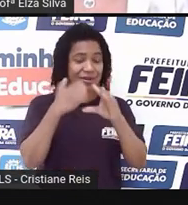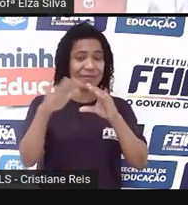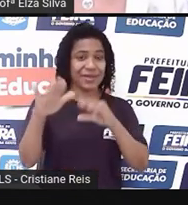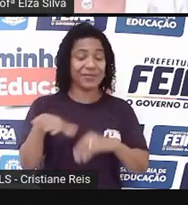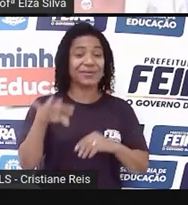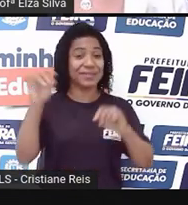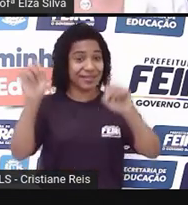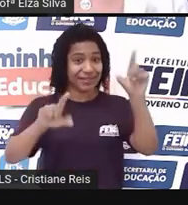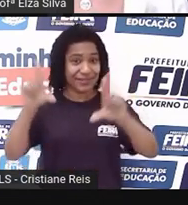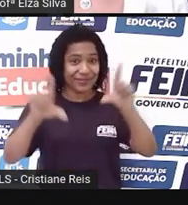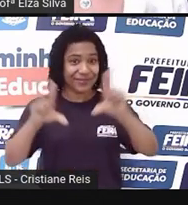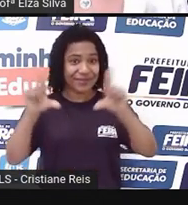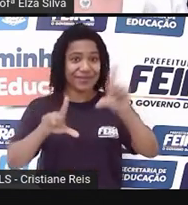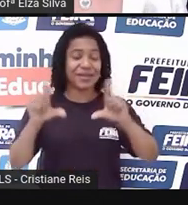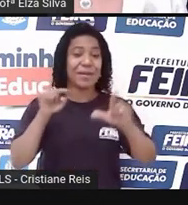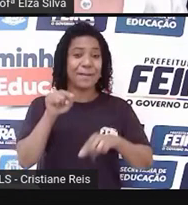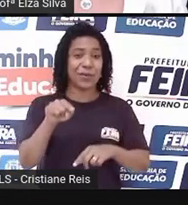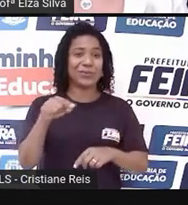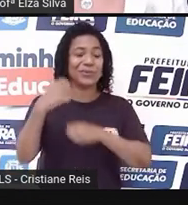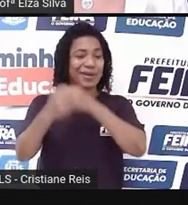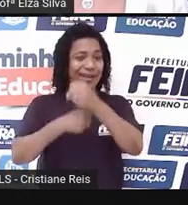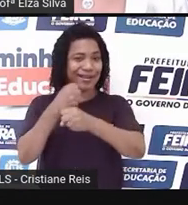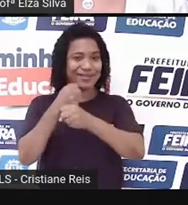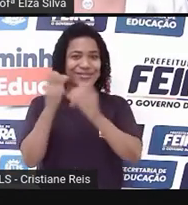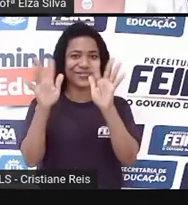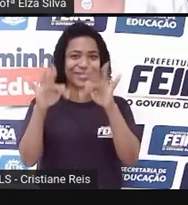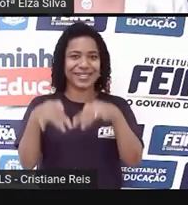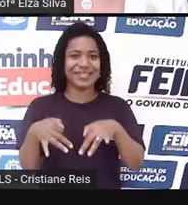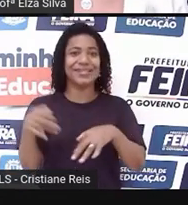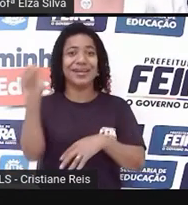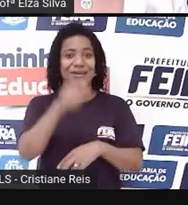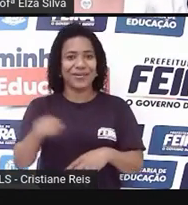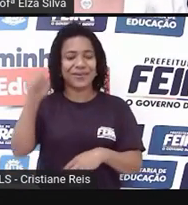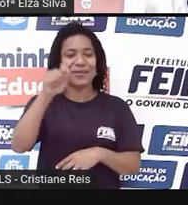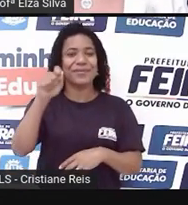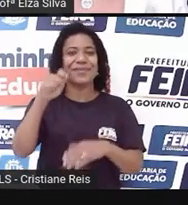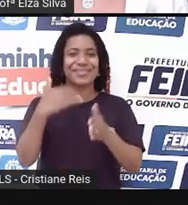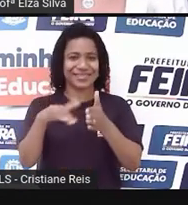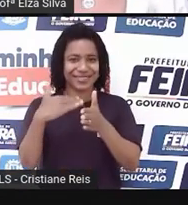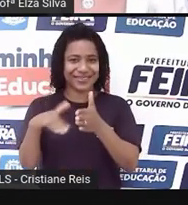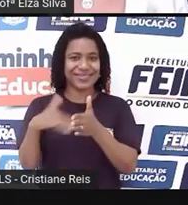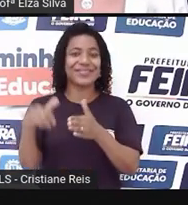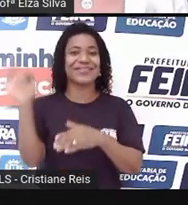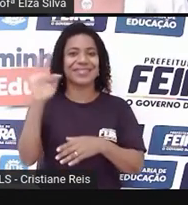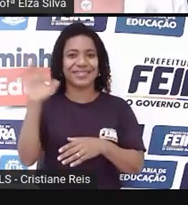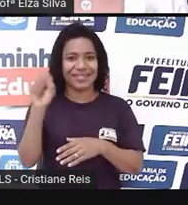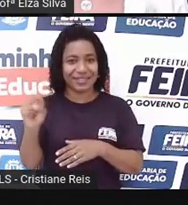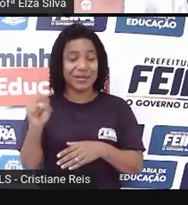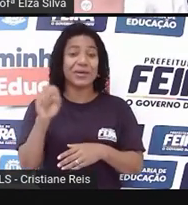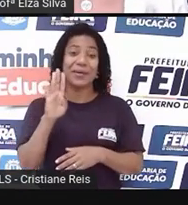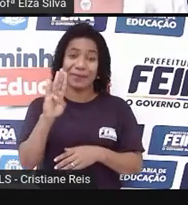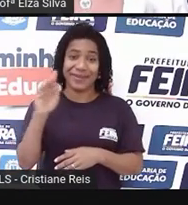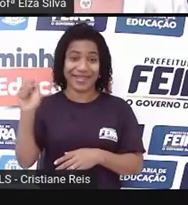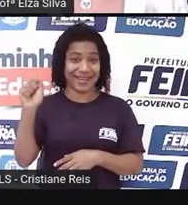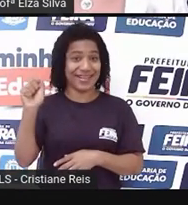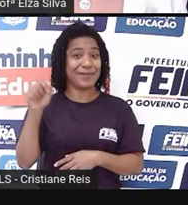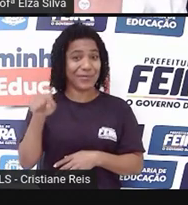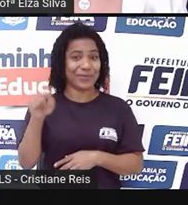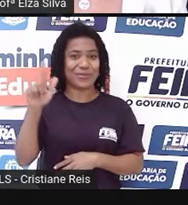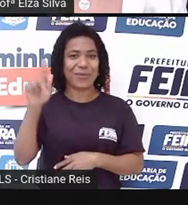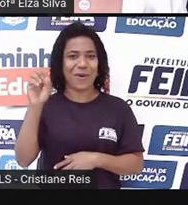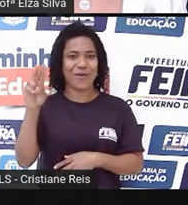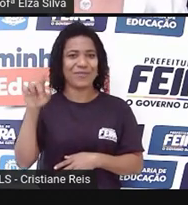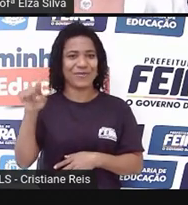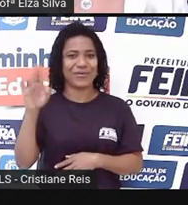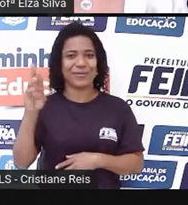.anosfinais.eduq.feira-desantana.ba.gov.br Ou nosso